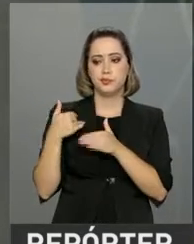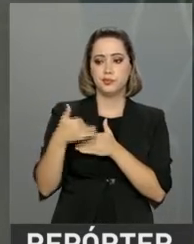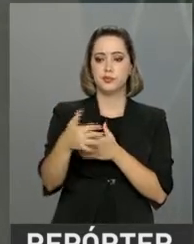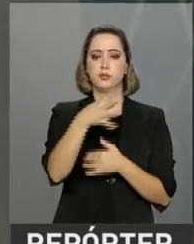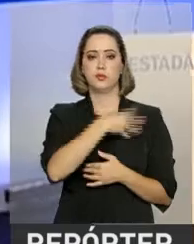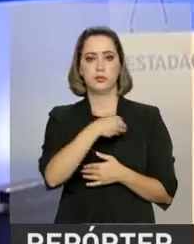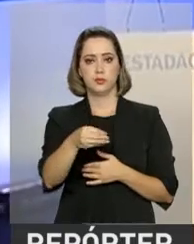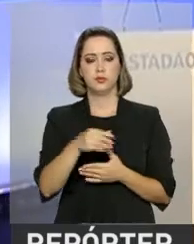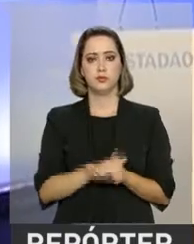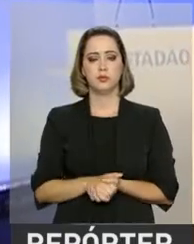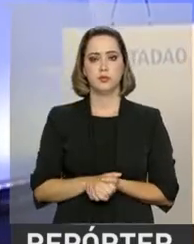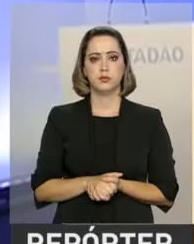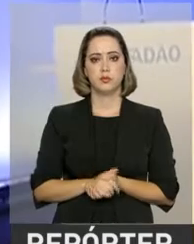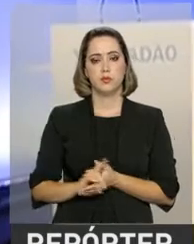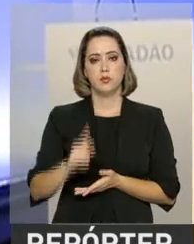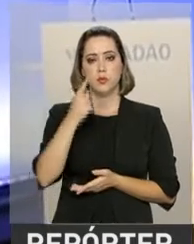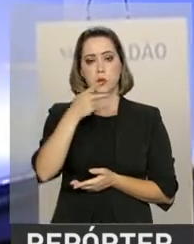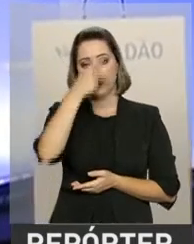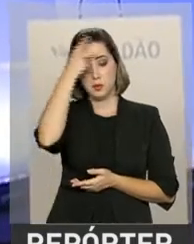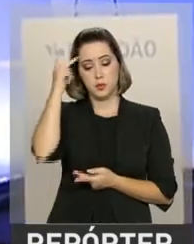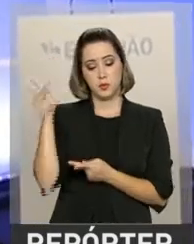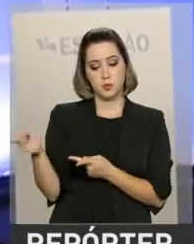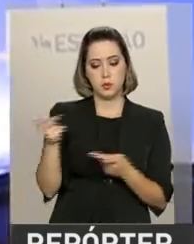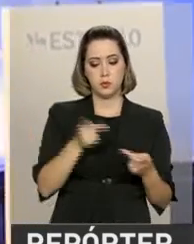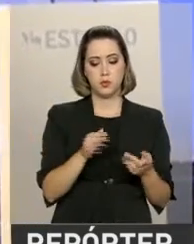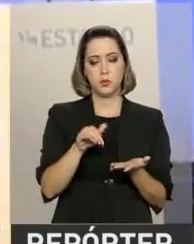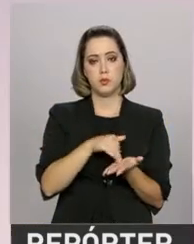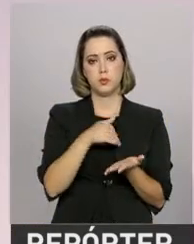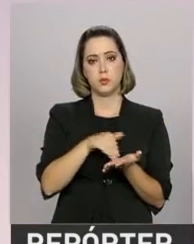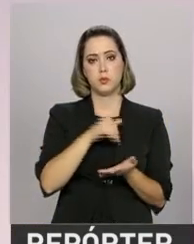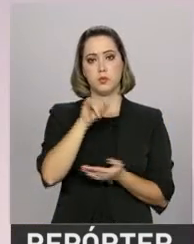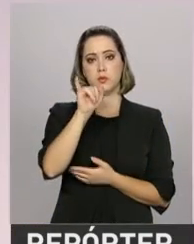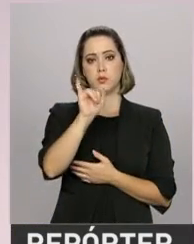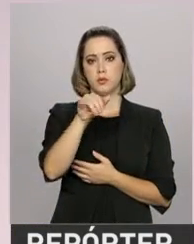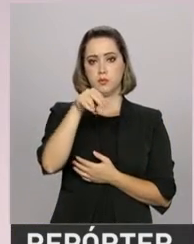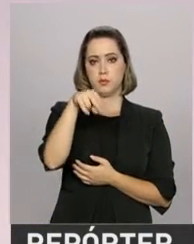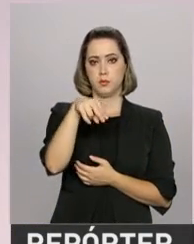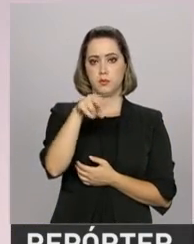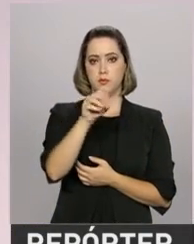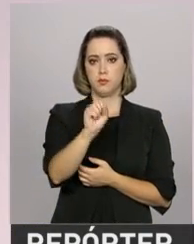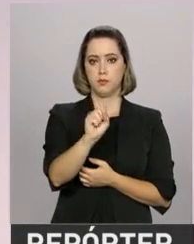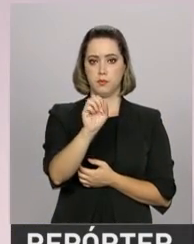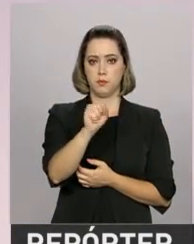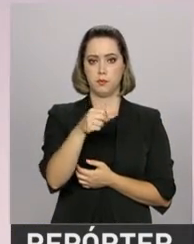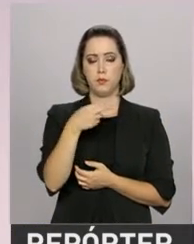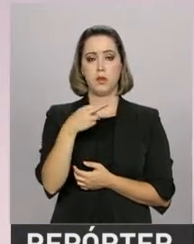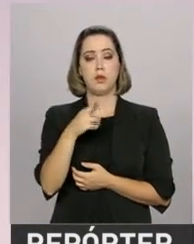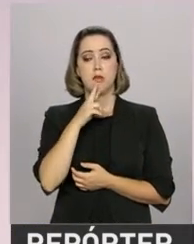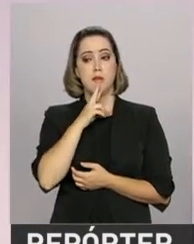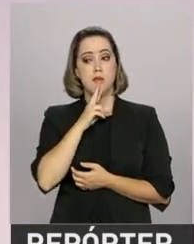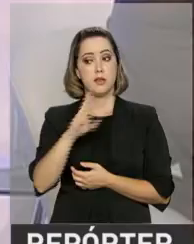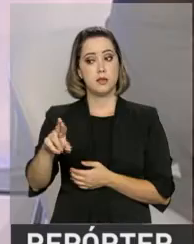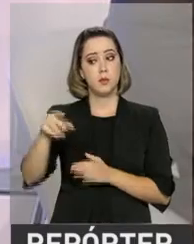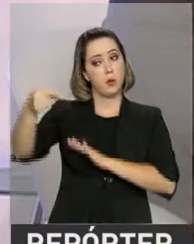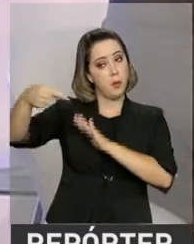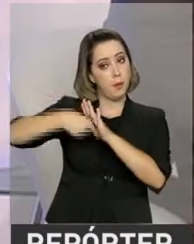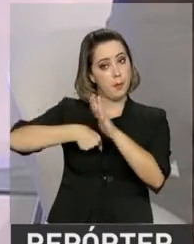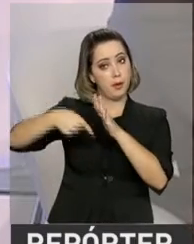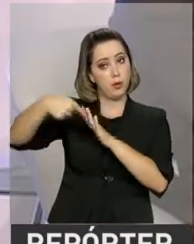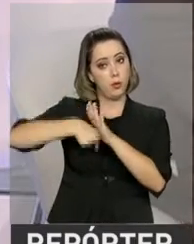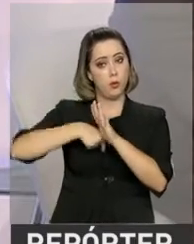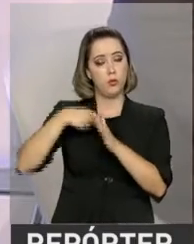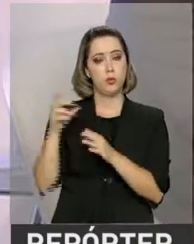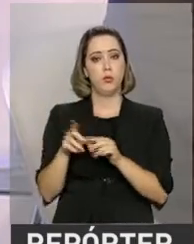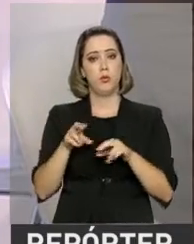filhos e netos. Um dos convidados do debate, o secretário da Previdência, Marcelo Caetano, respondeu a perguntas feitas por internautas e a